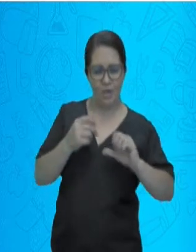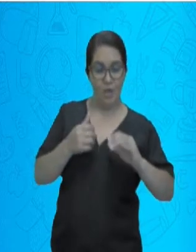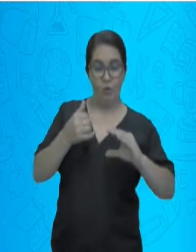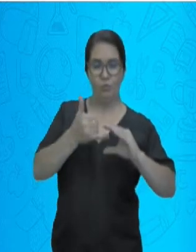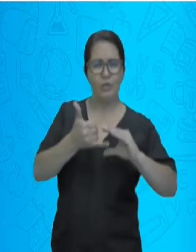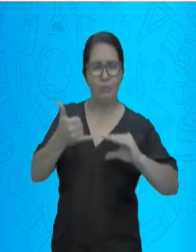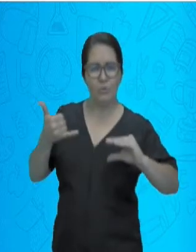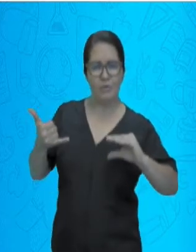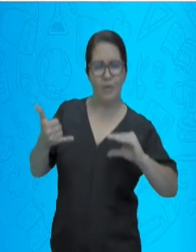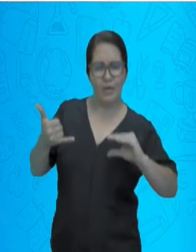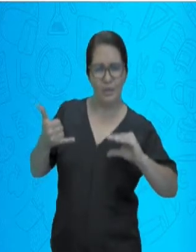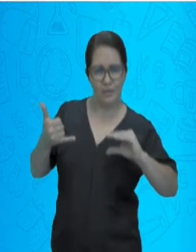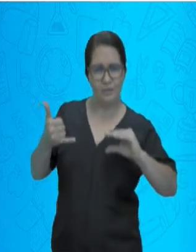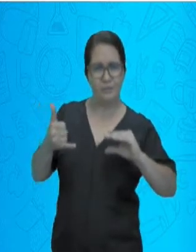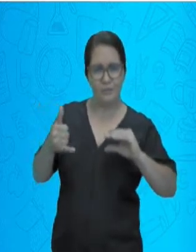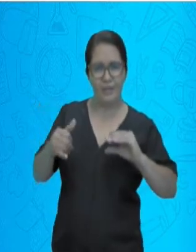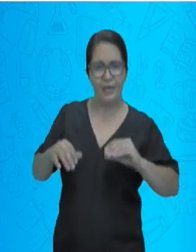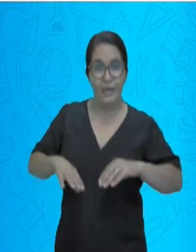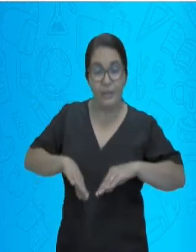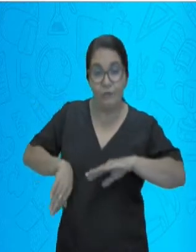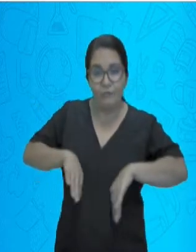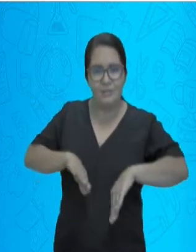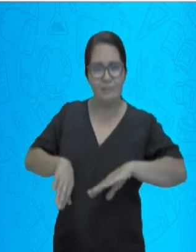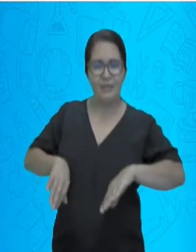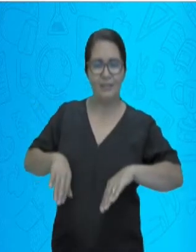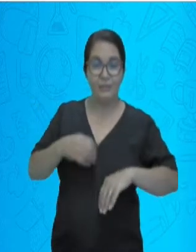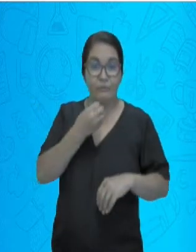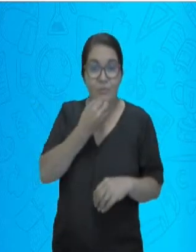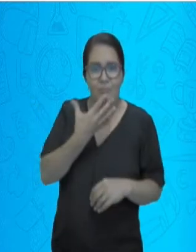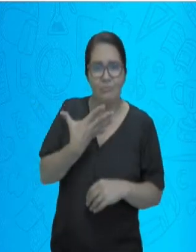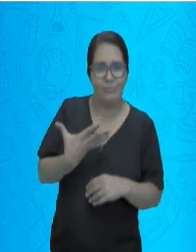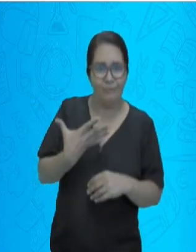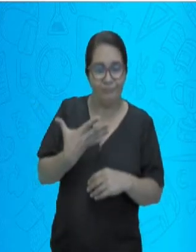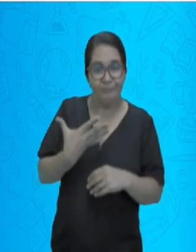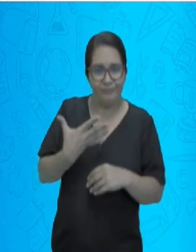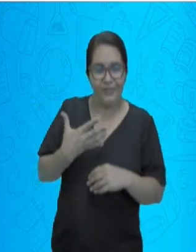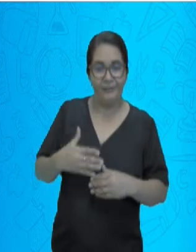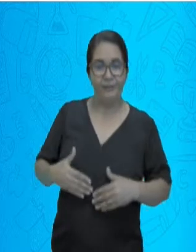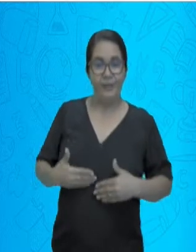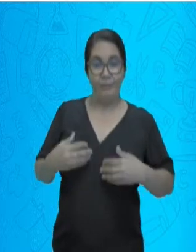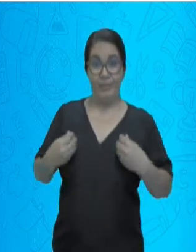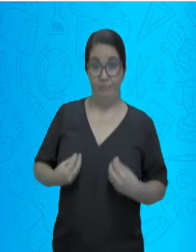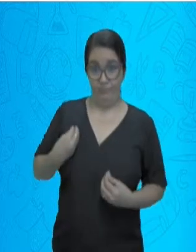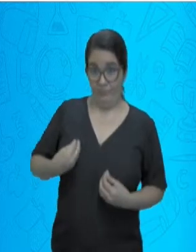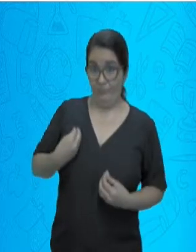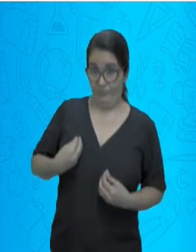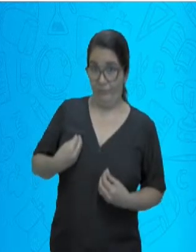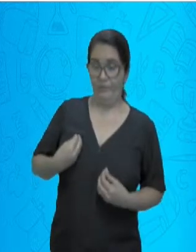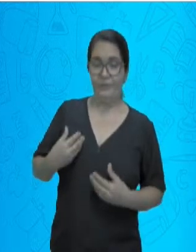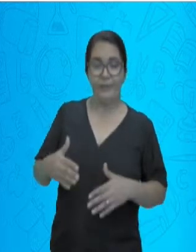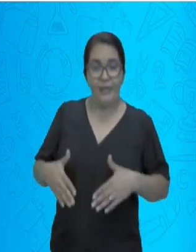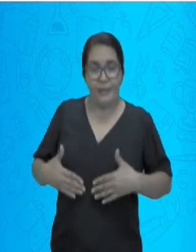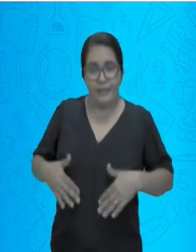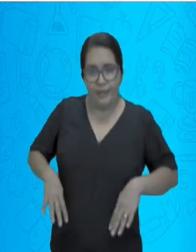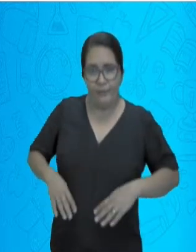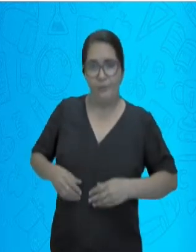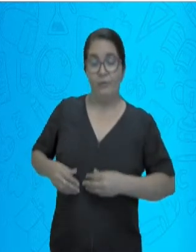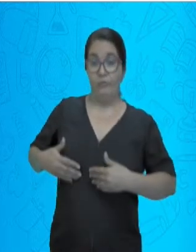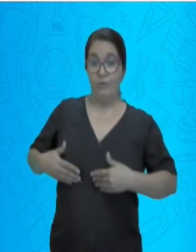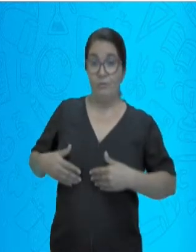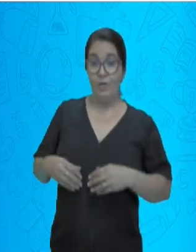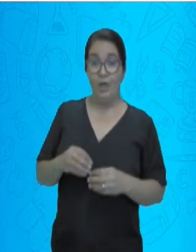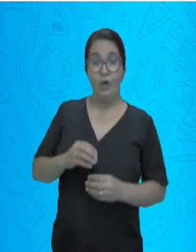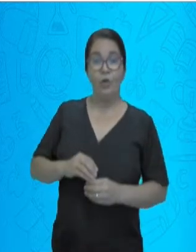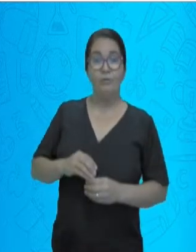Passou-se aquilo ali, do estômago, ele vem, desce para o duodeno e aí vai chegar no